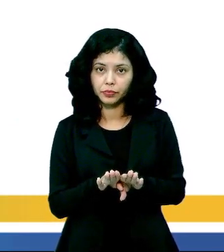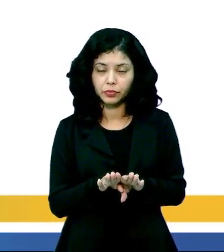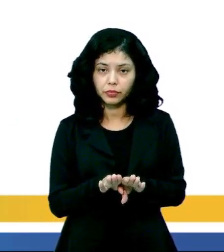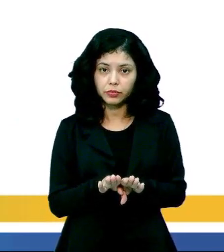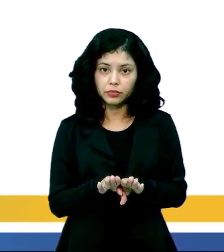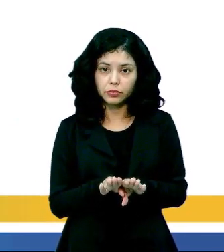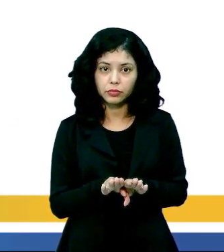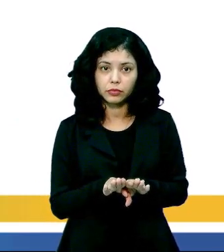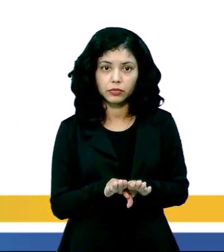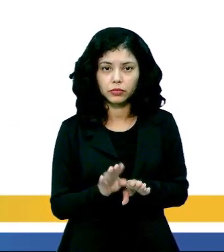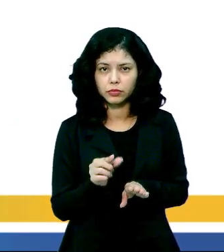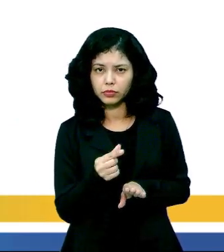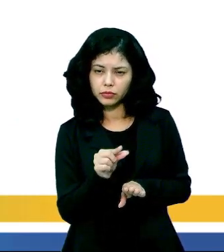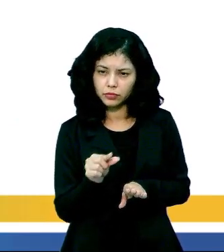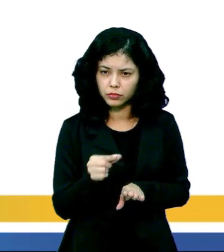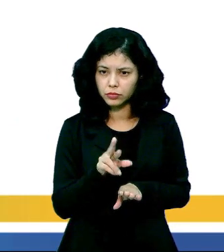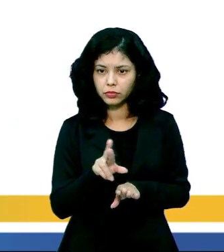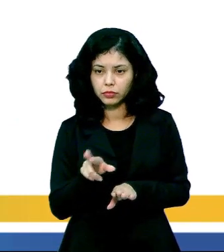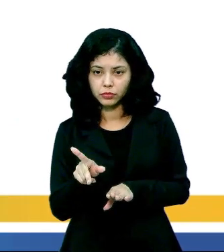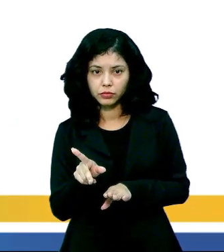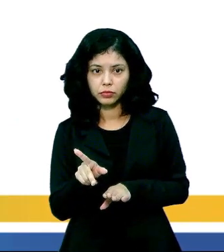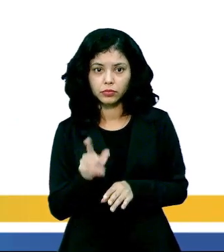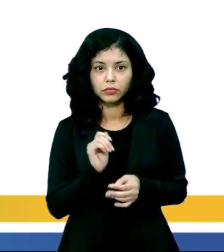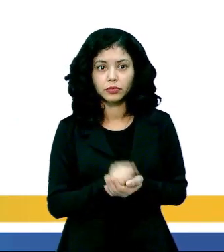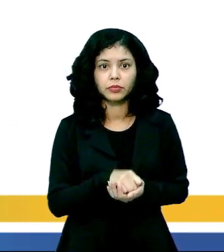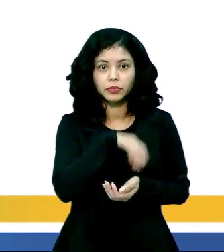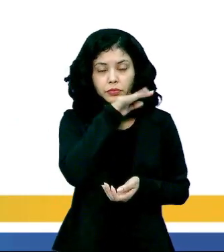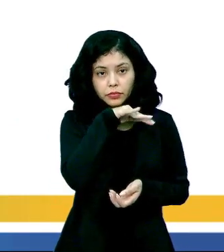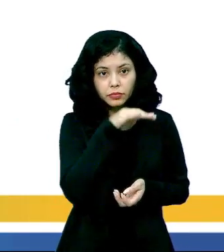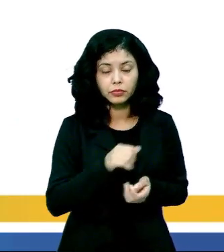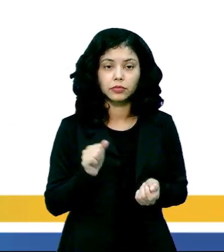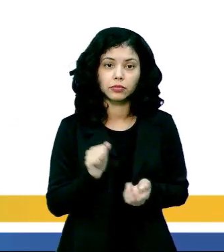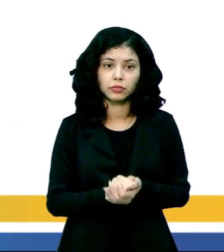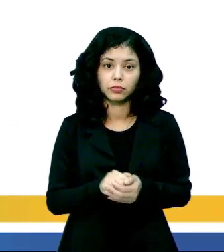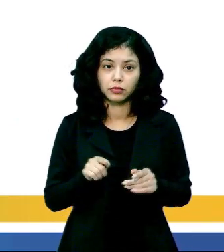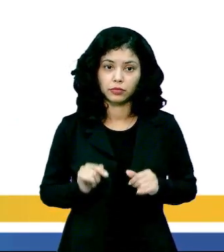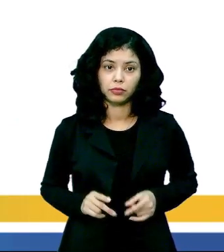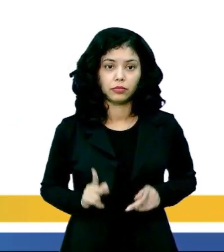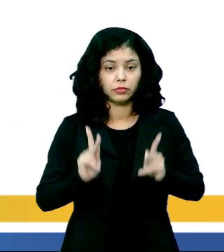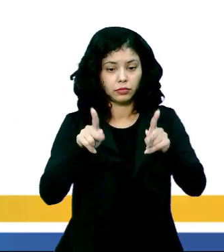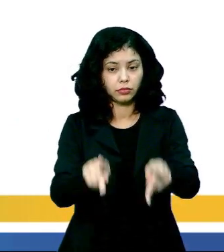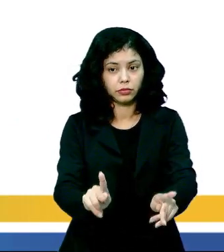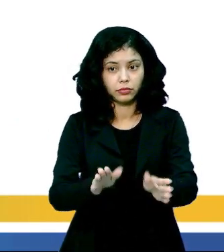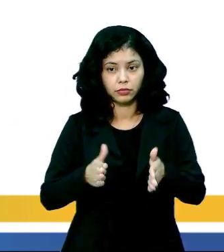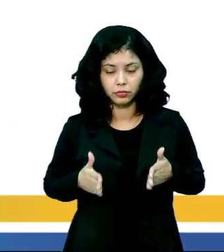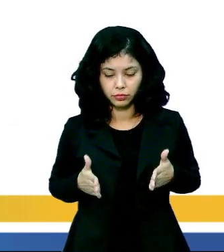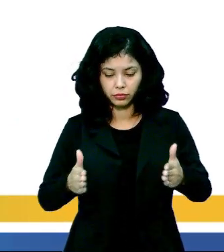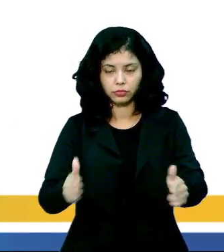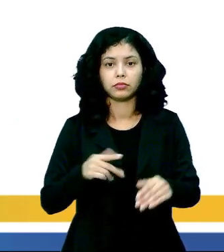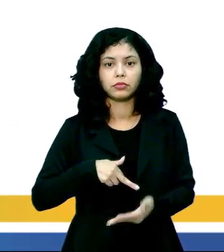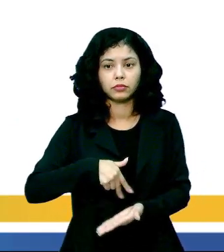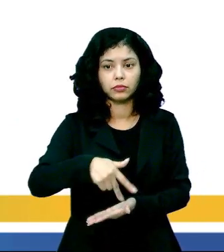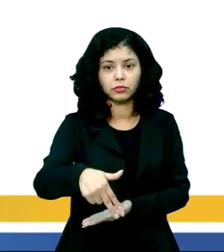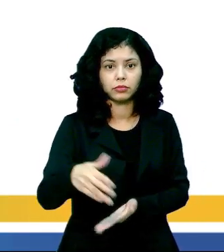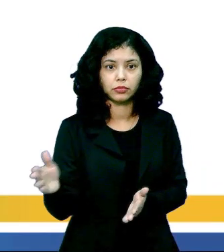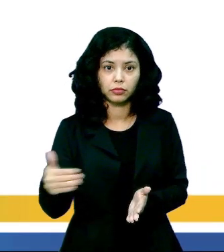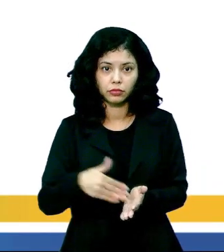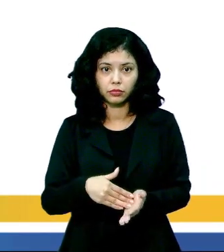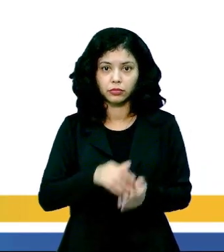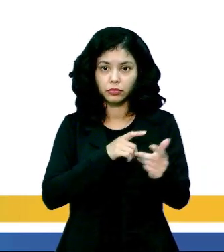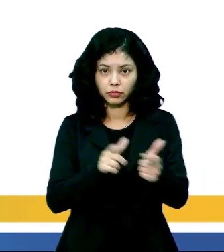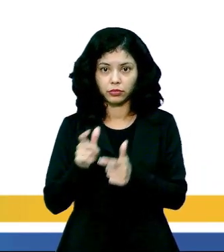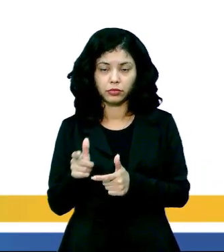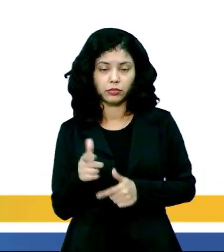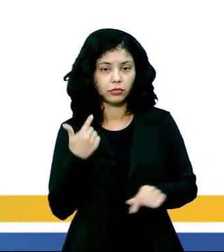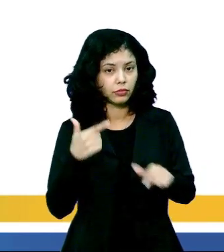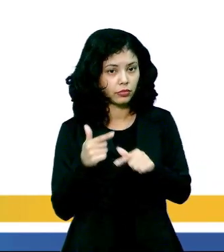fisionomia um tanto quanto animada, tem uma rampa e assim por diante, para ele poder chegar nesse ambiente